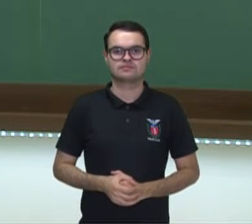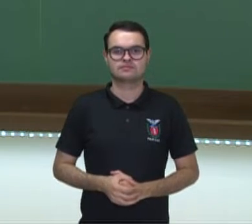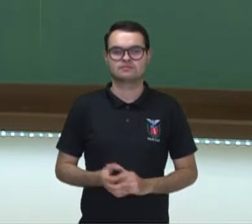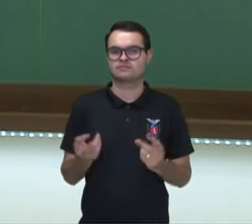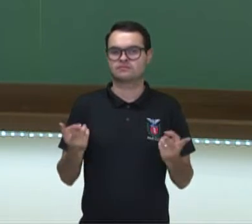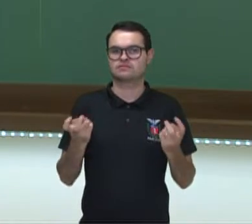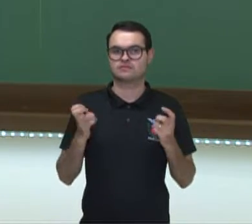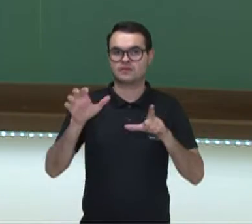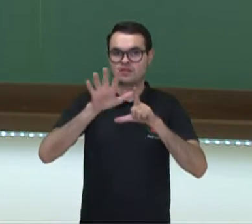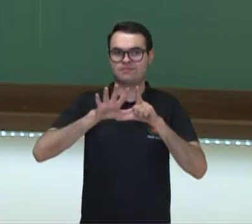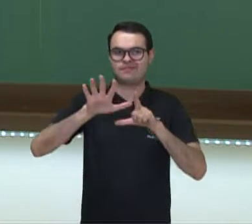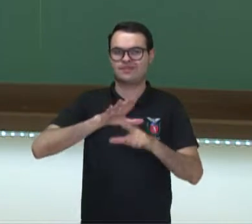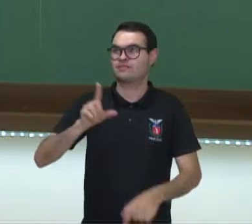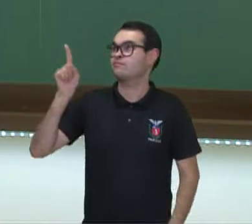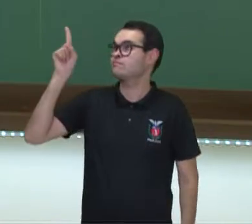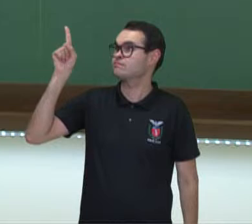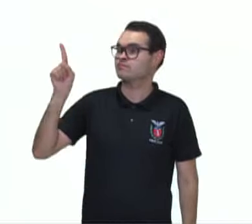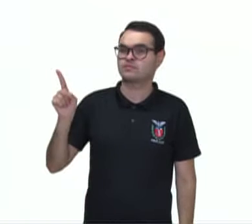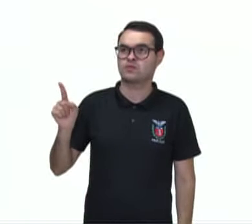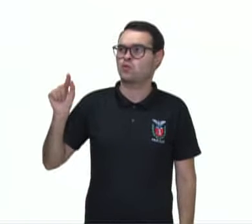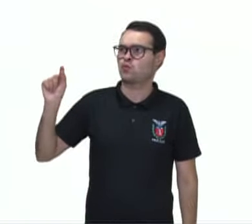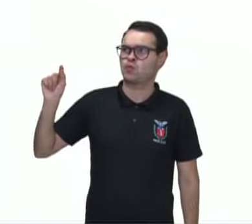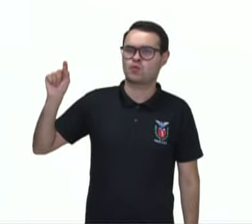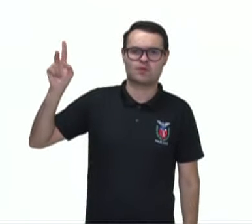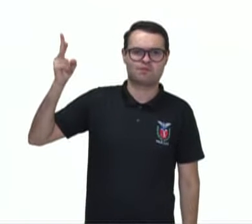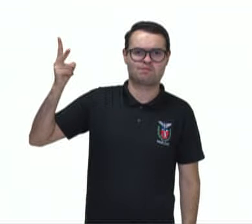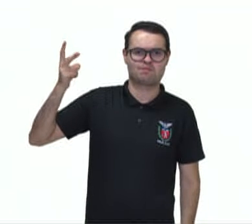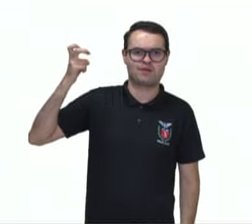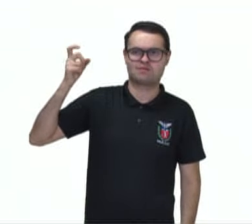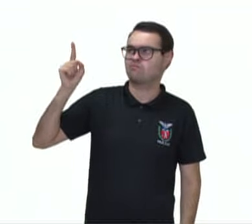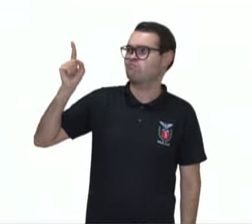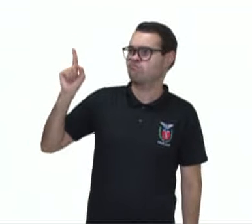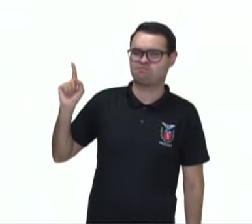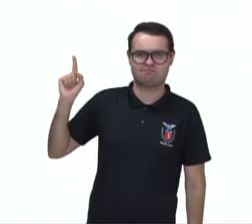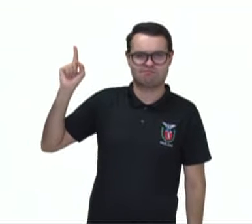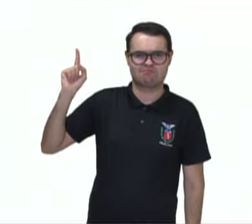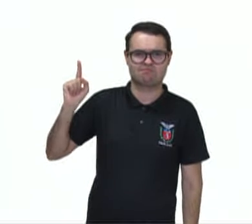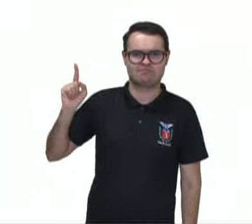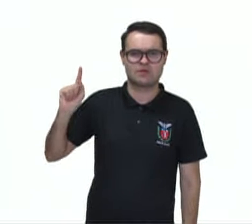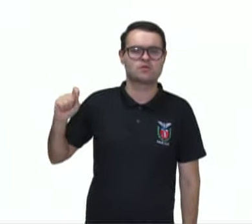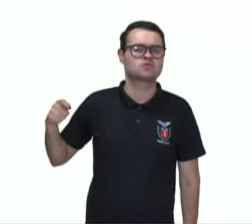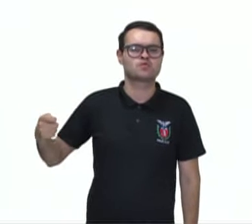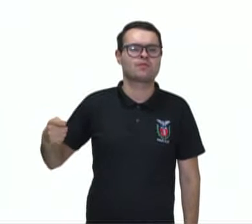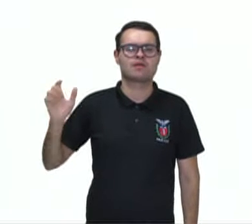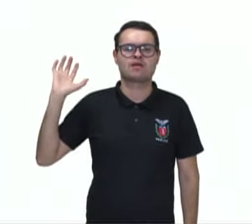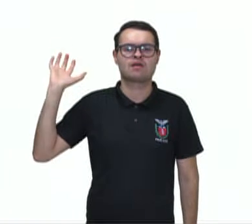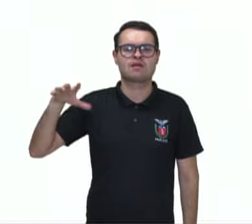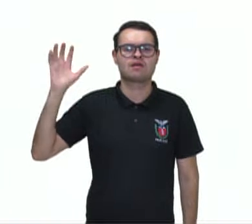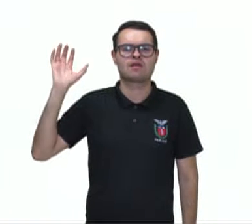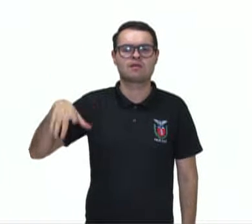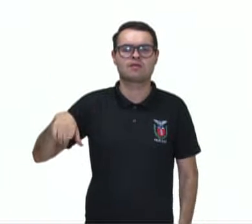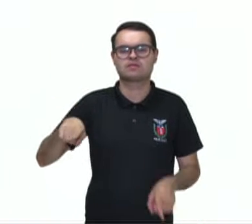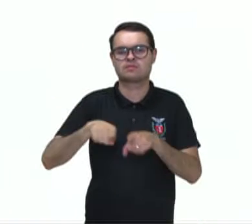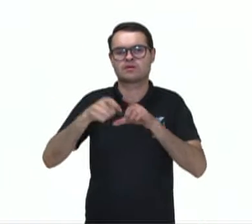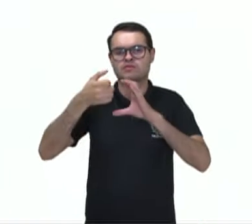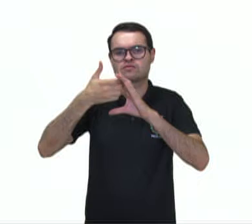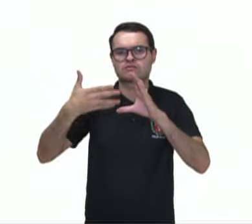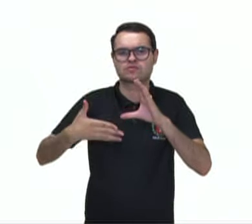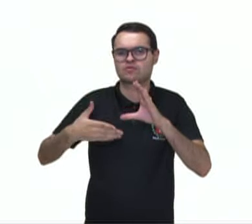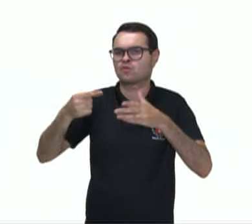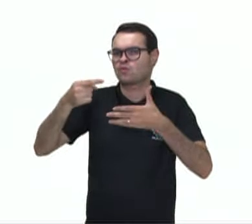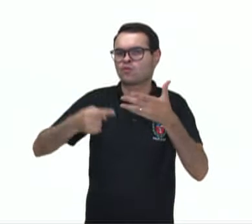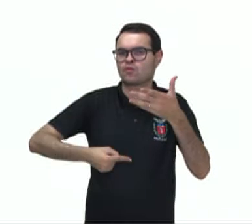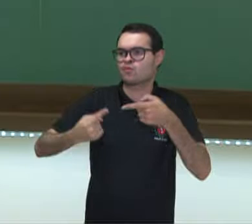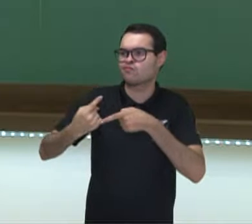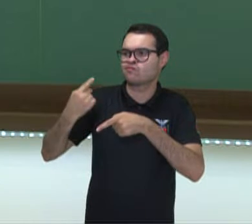Observe as imagens e o que a gente pode lembrar sobre o handebol e seus aspectos históricos.